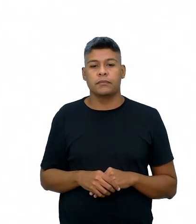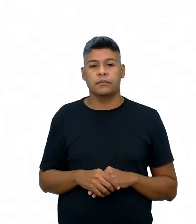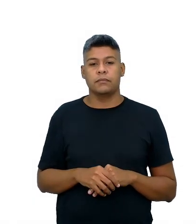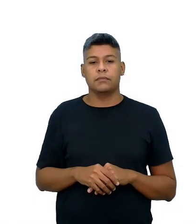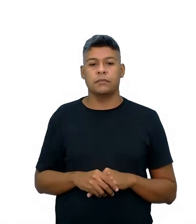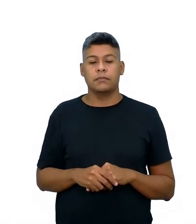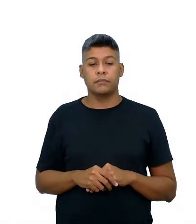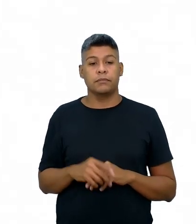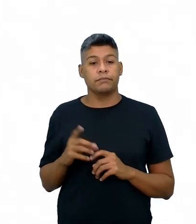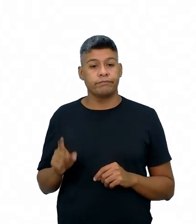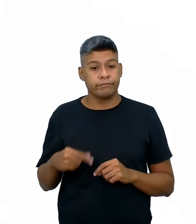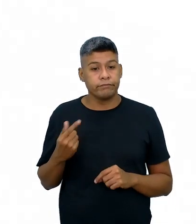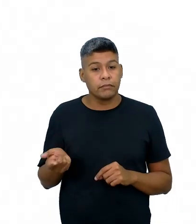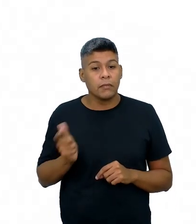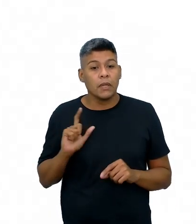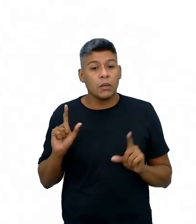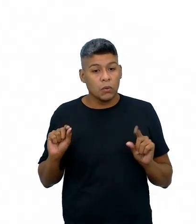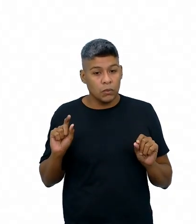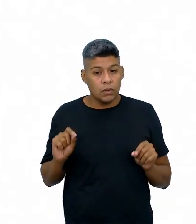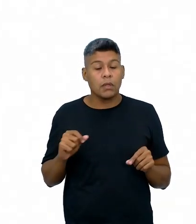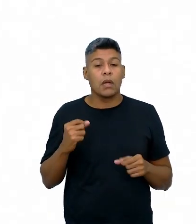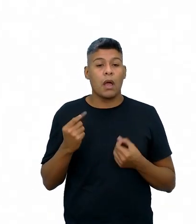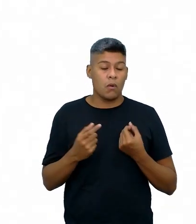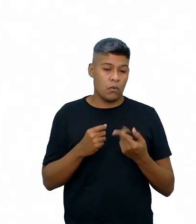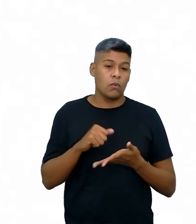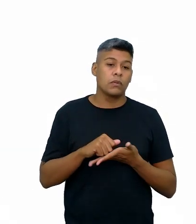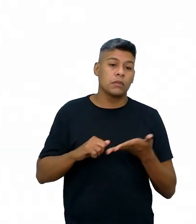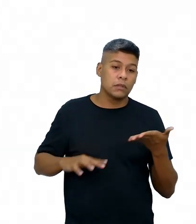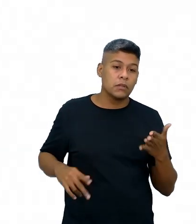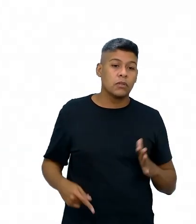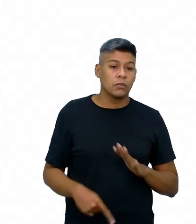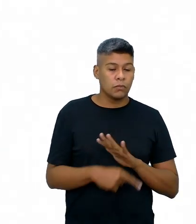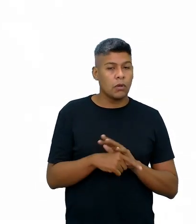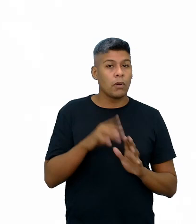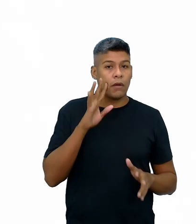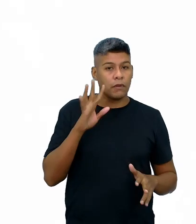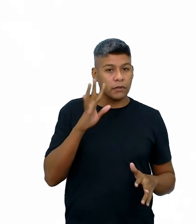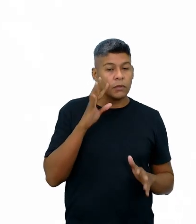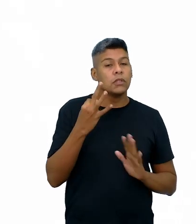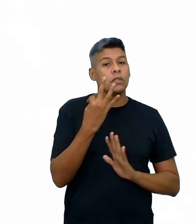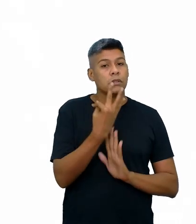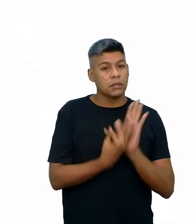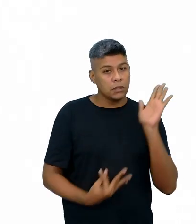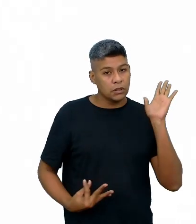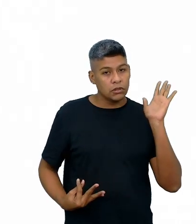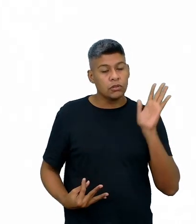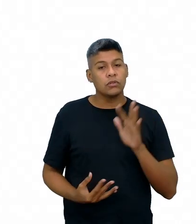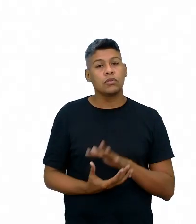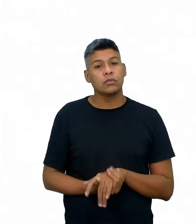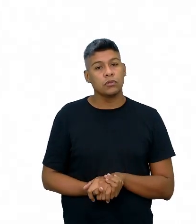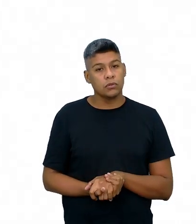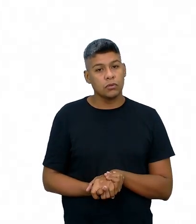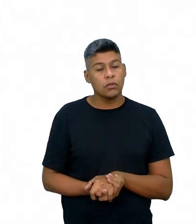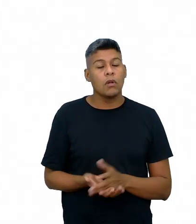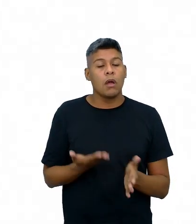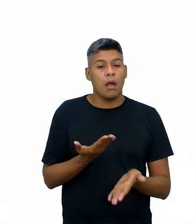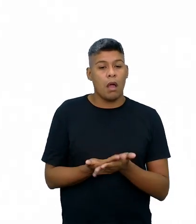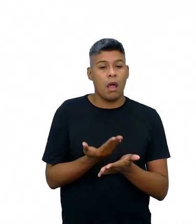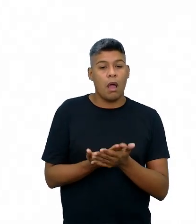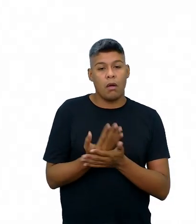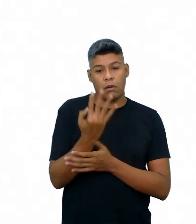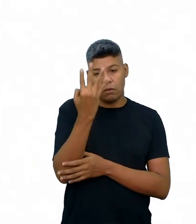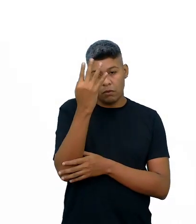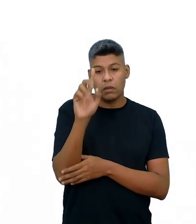A seguir, nós temos, né? Algumas atividades de reflexão sobre o texto da aula 4